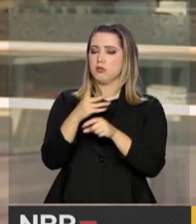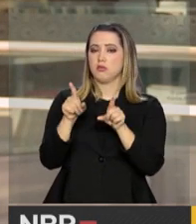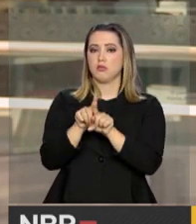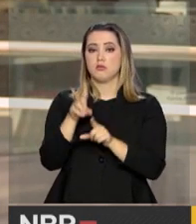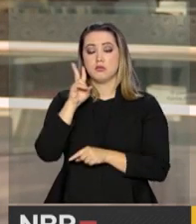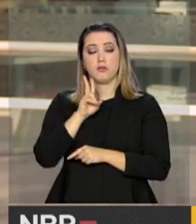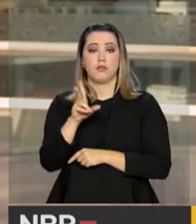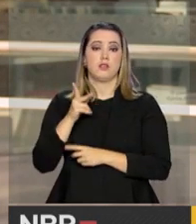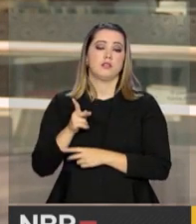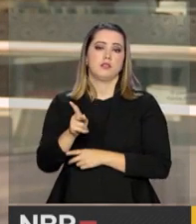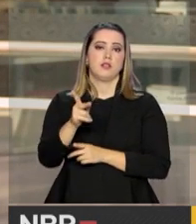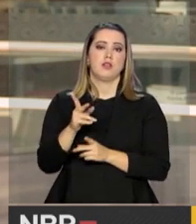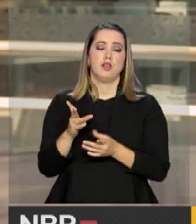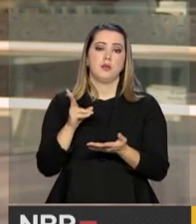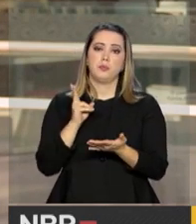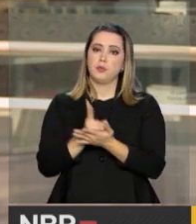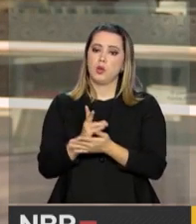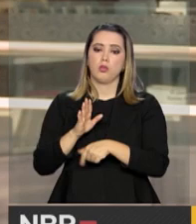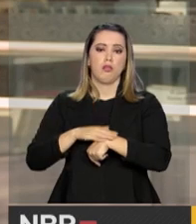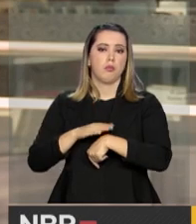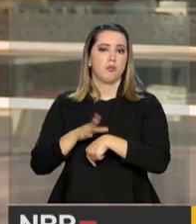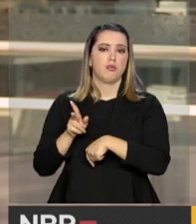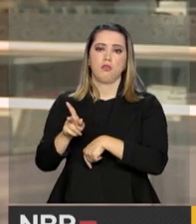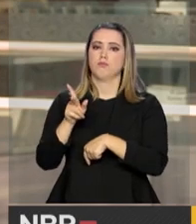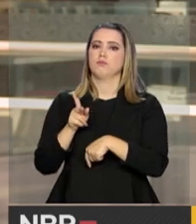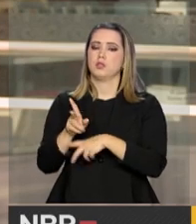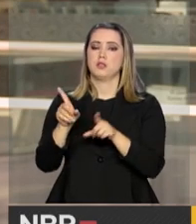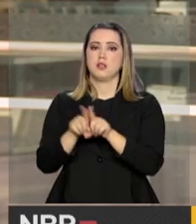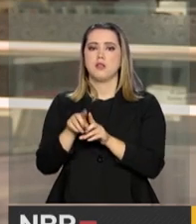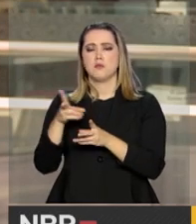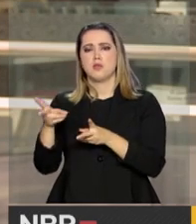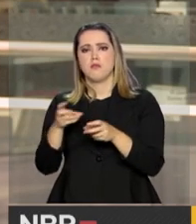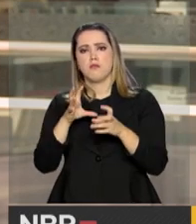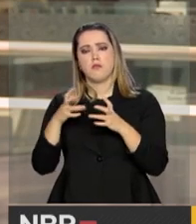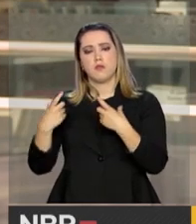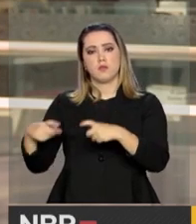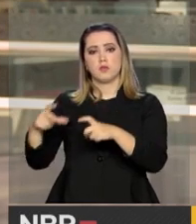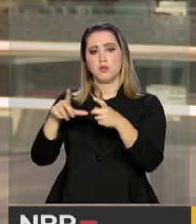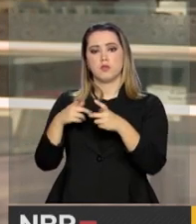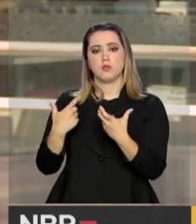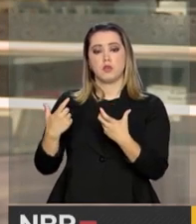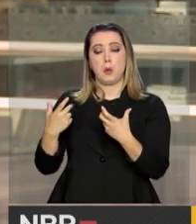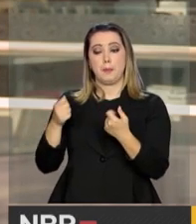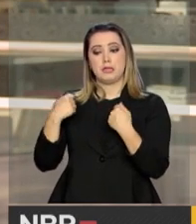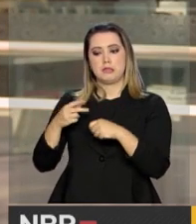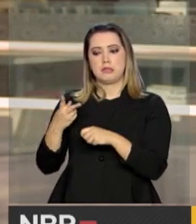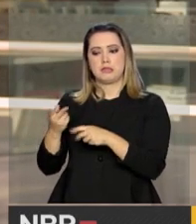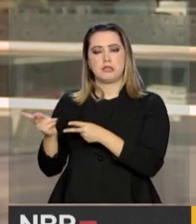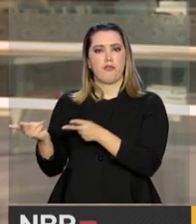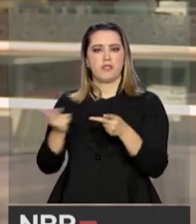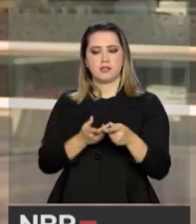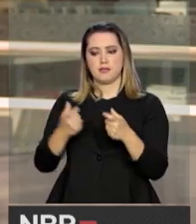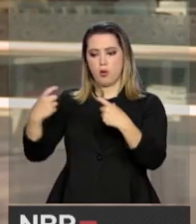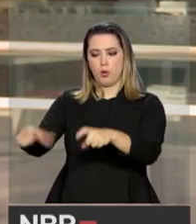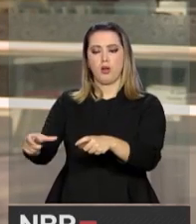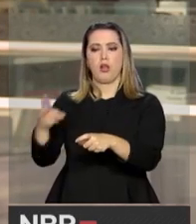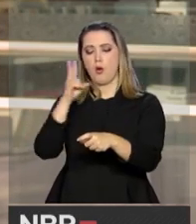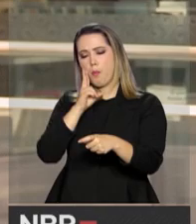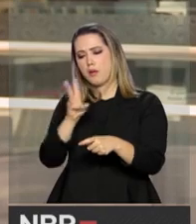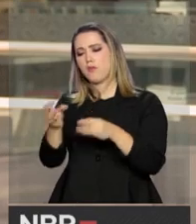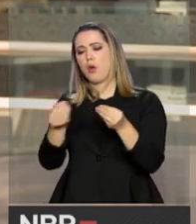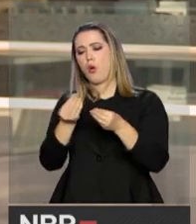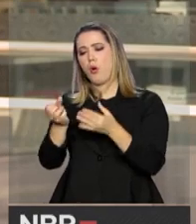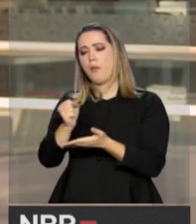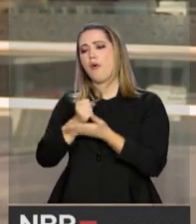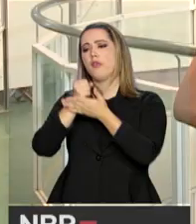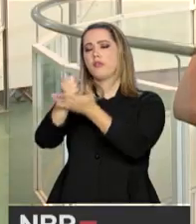Escolar, e periodicamente aquelas instituições que têm avaliação em loco para verificar as condições de oferta